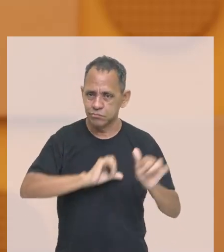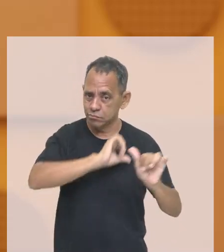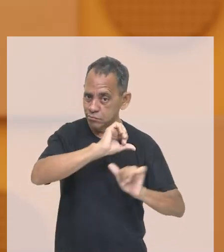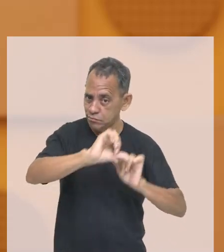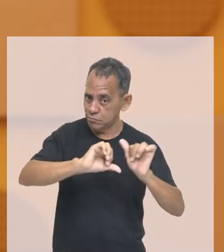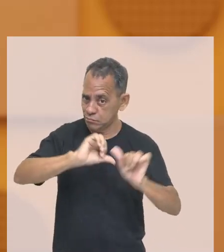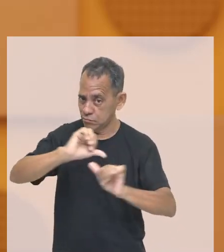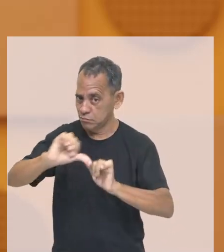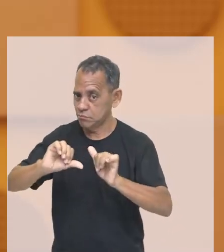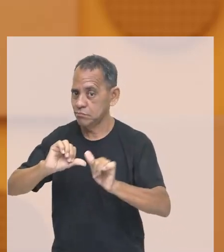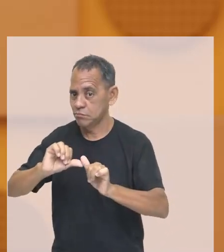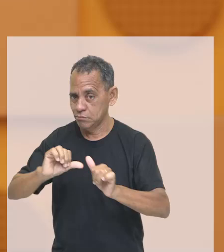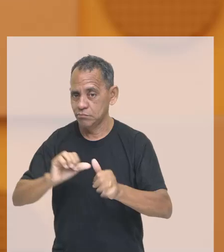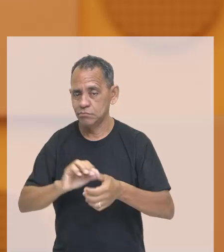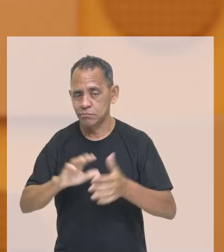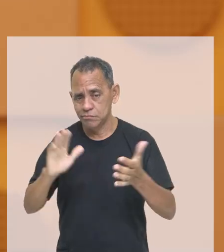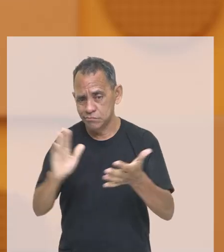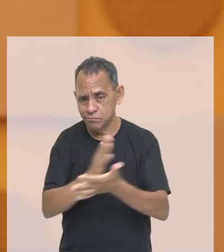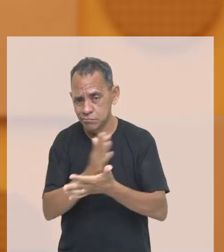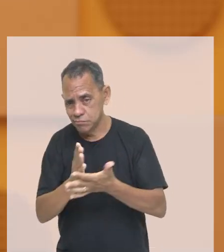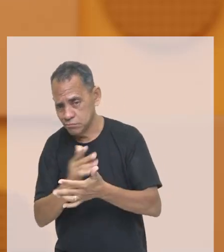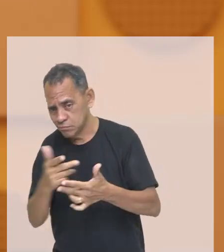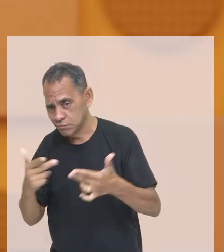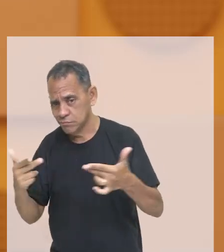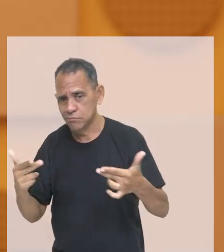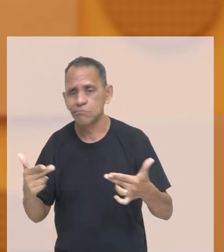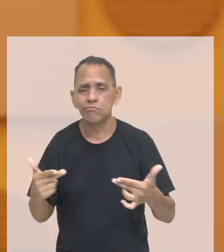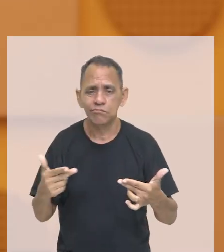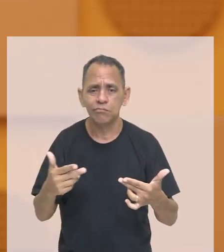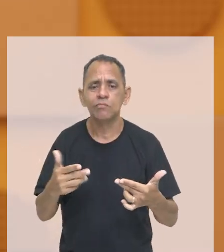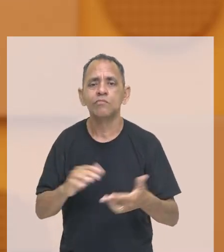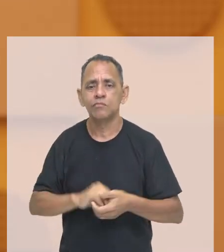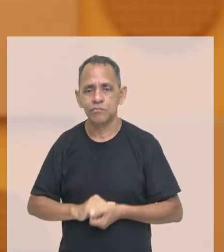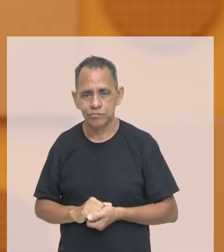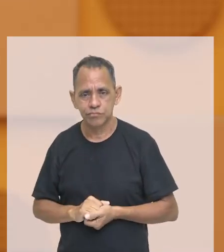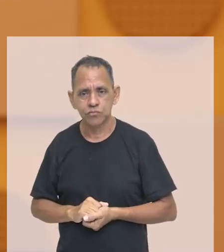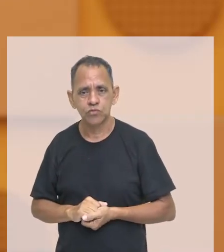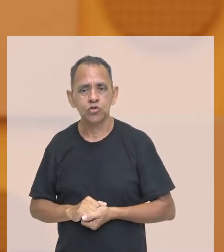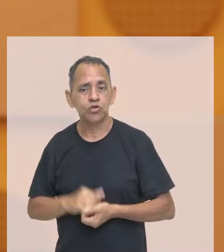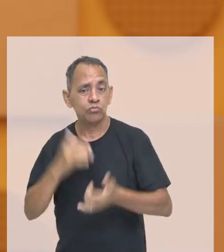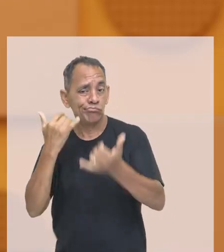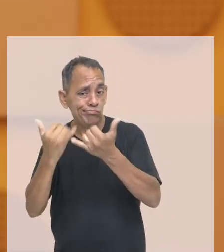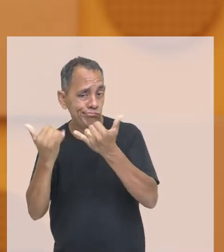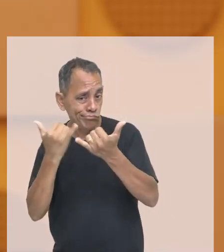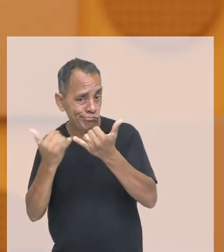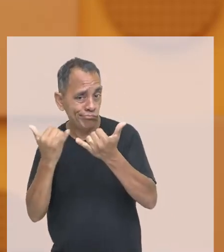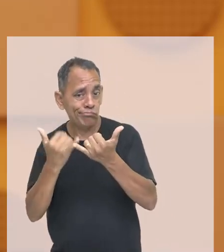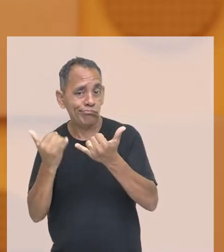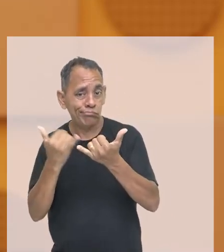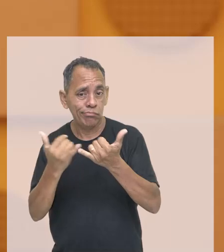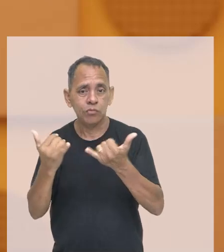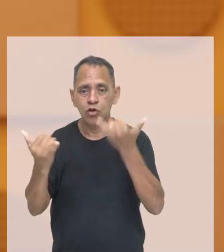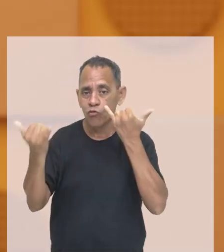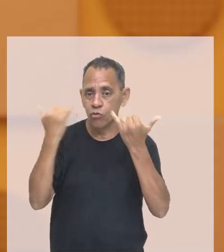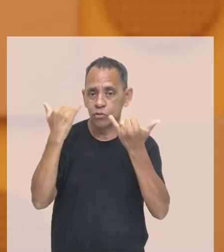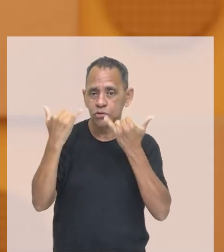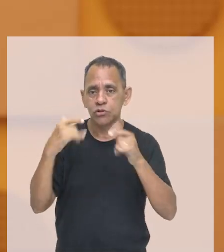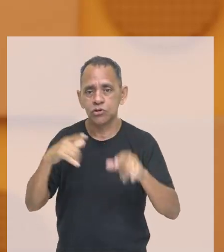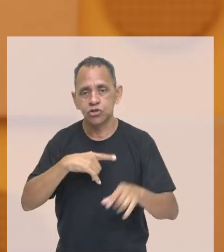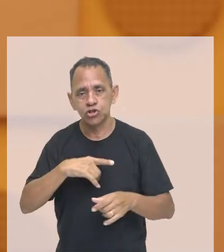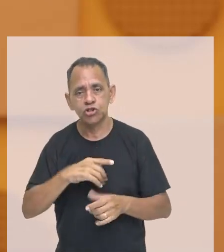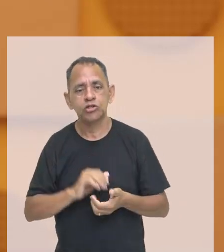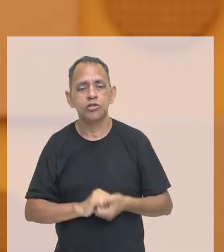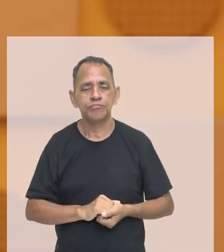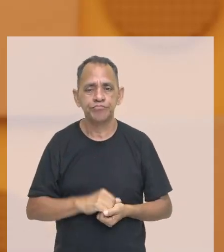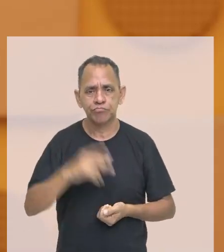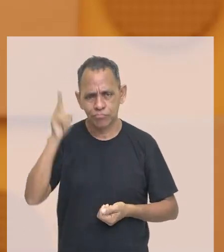à tona, como os próprios casos de tortura, mas outras foram, de fato, empurradas para baixo do